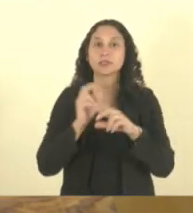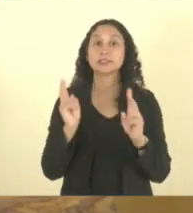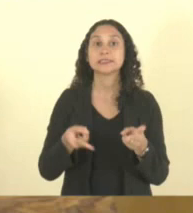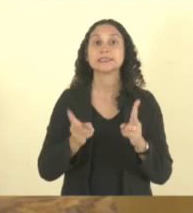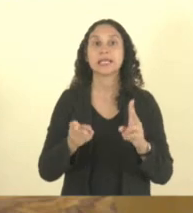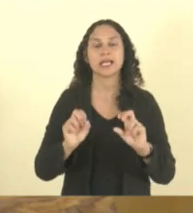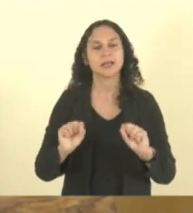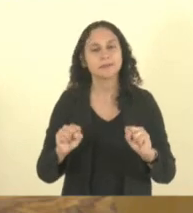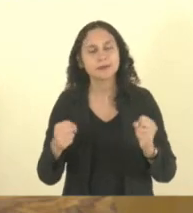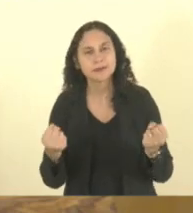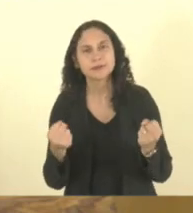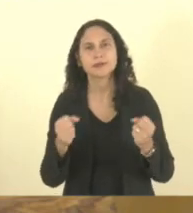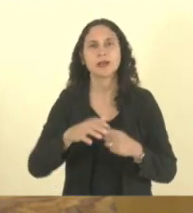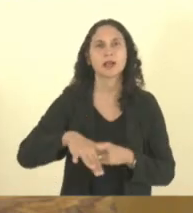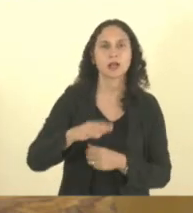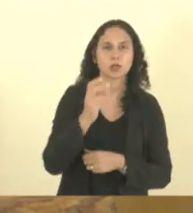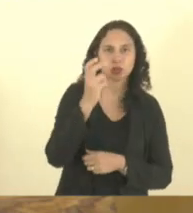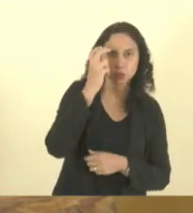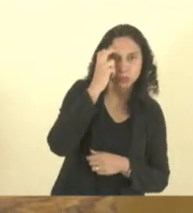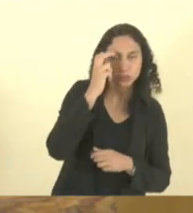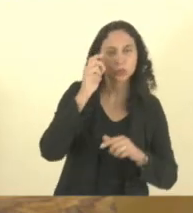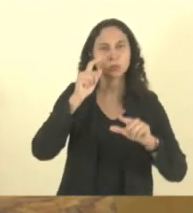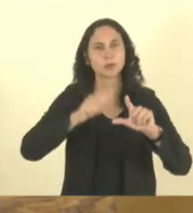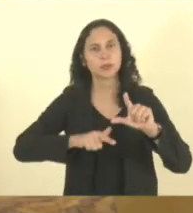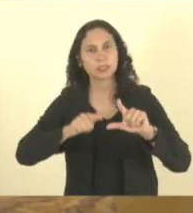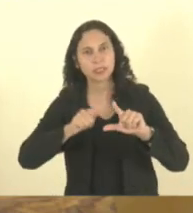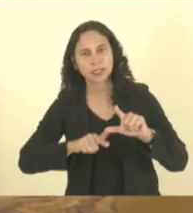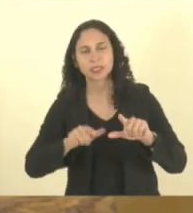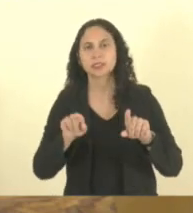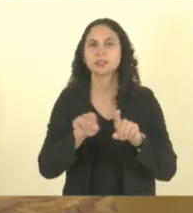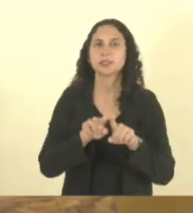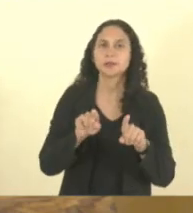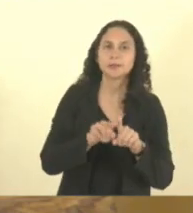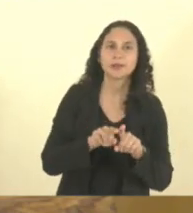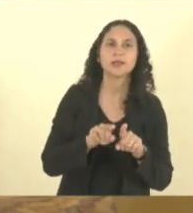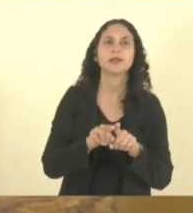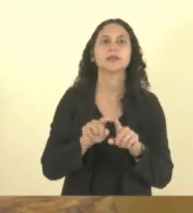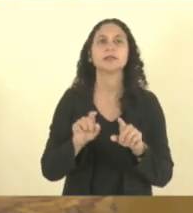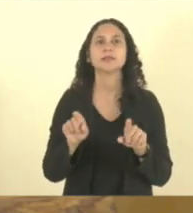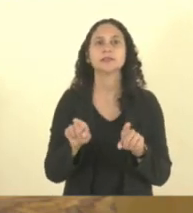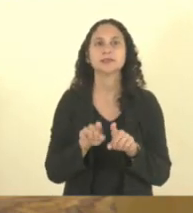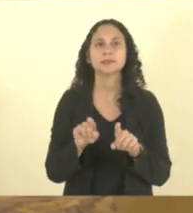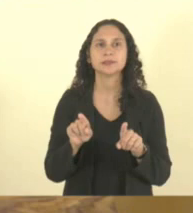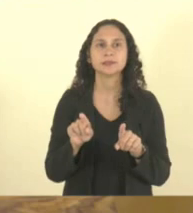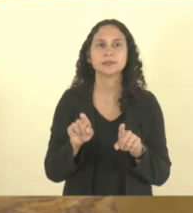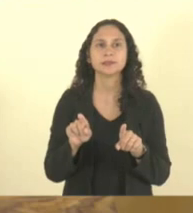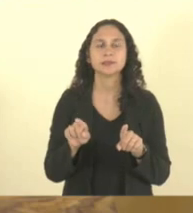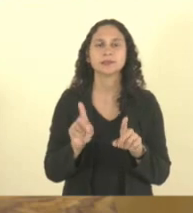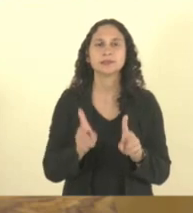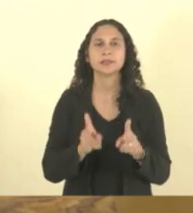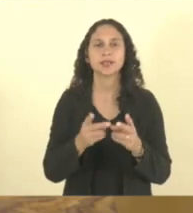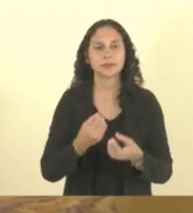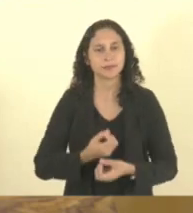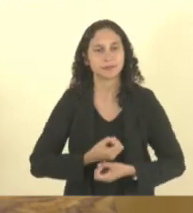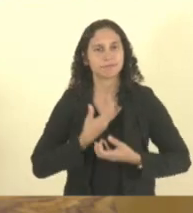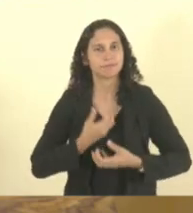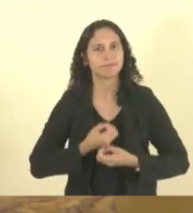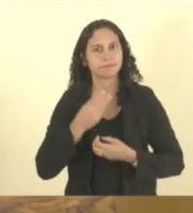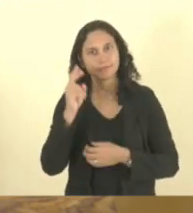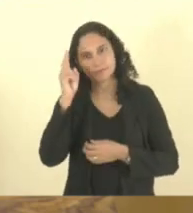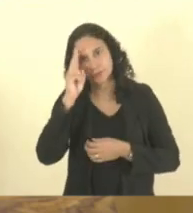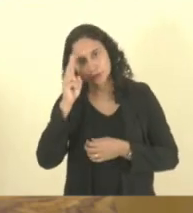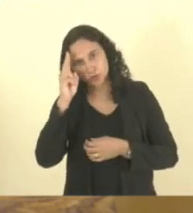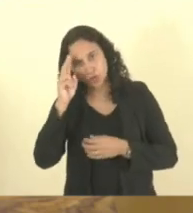se dedicam à cultura e às letras capixabas com inspiração na figura do insígnio jornalista, historiador e